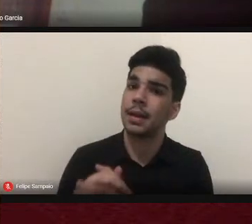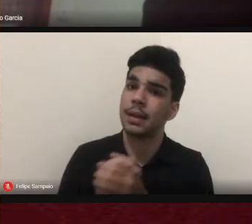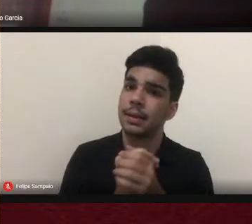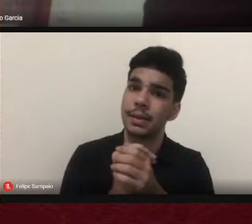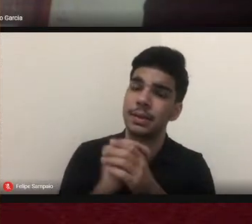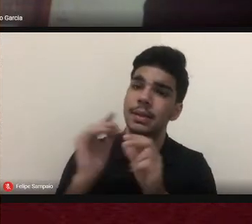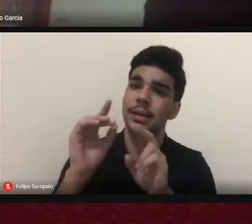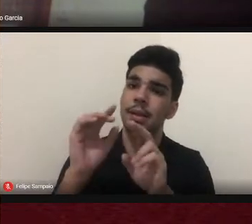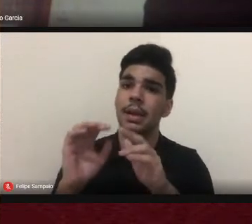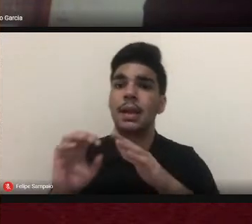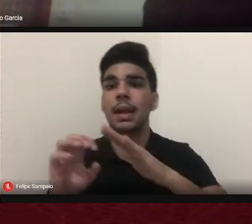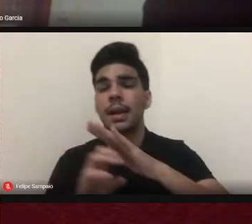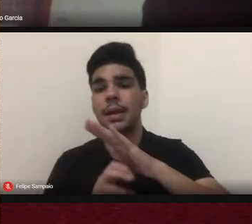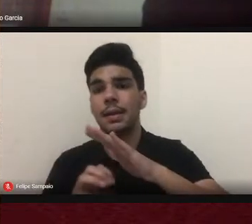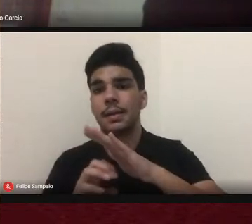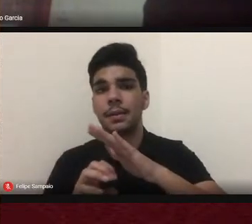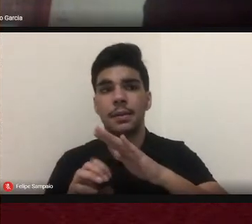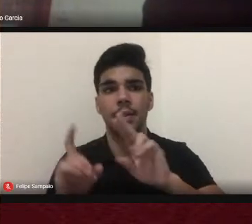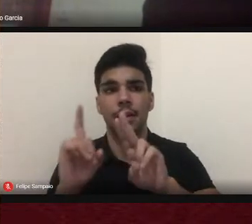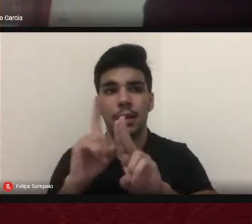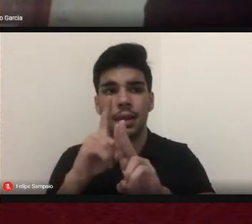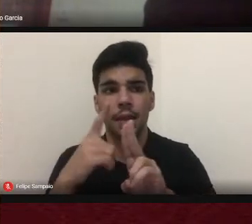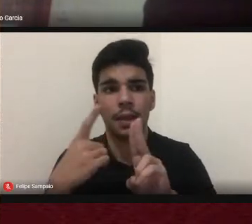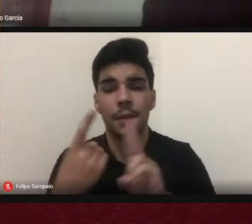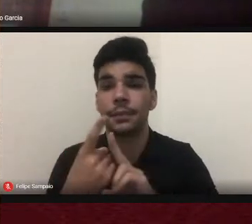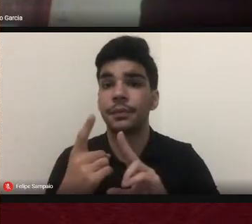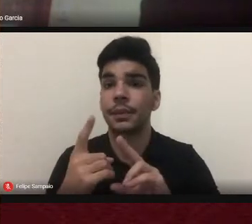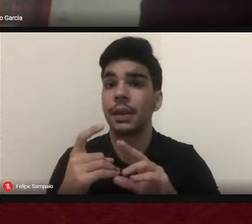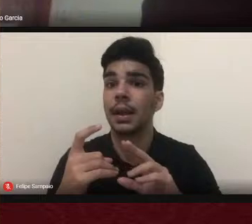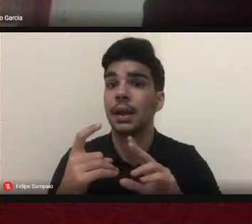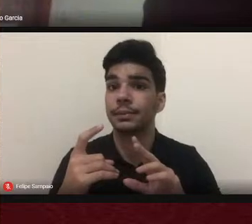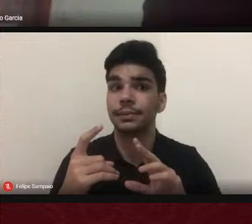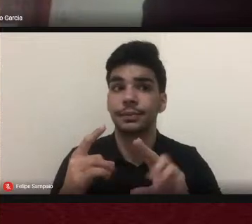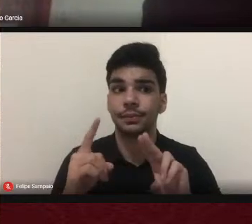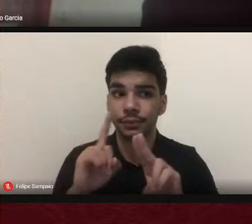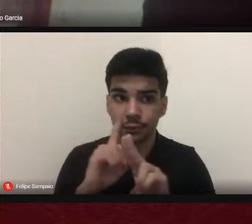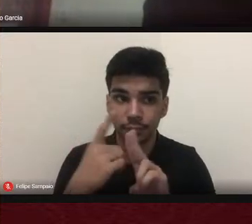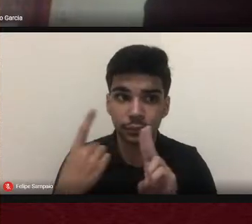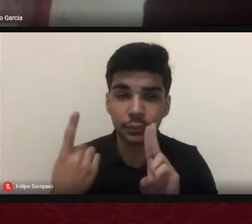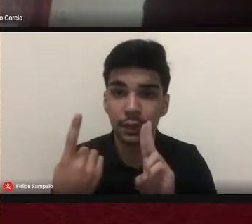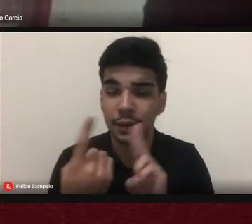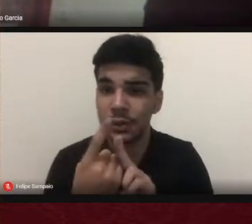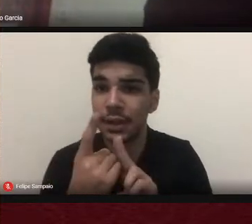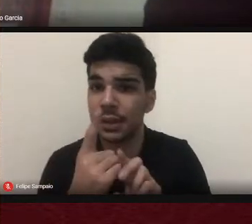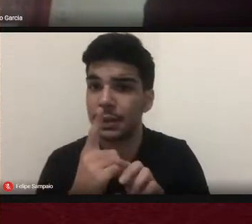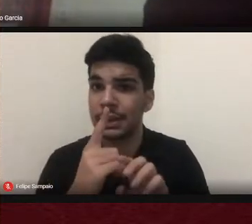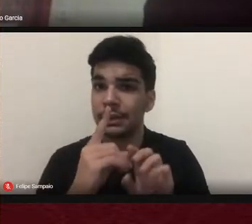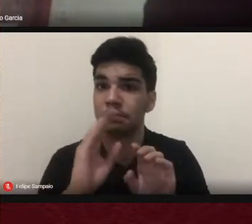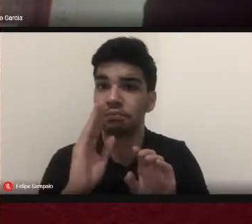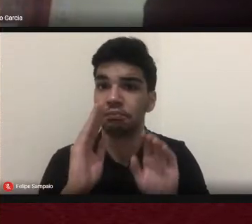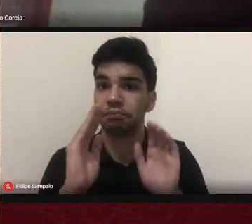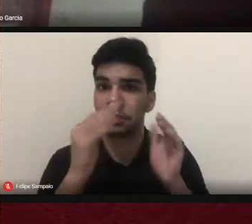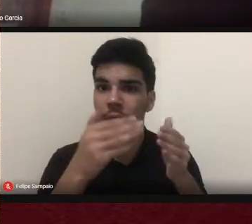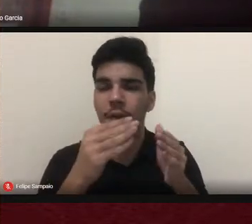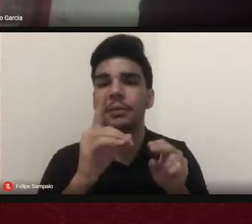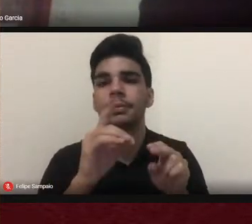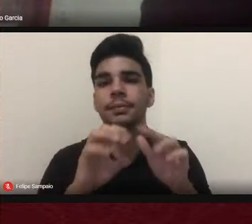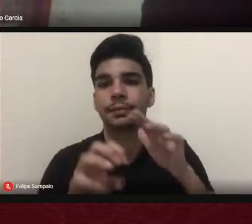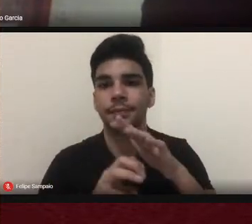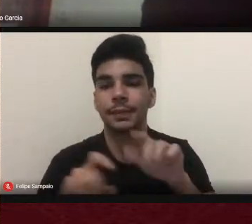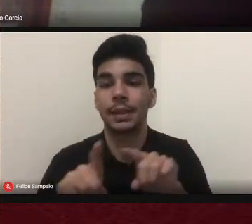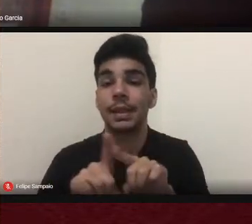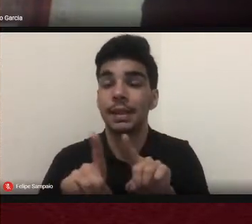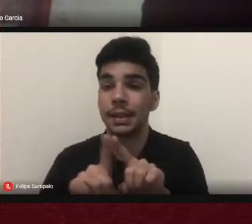e quando eu digo ao FGD de uma maneira muito ampla a editora da UFGD especificamente mas também ao curso de pós